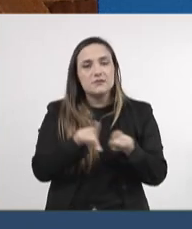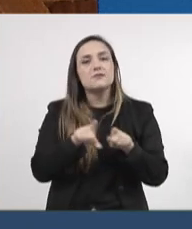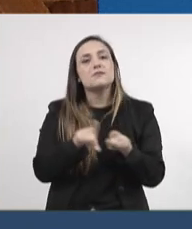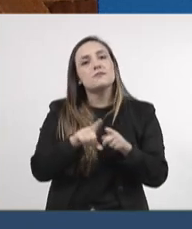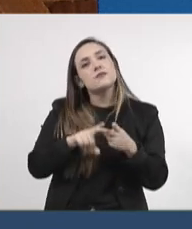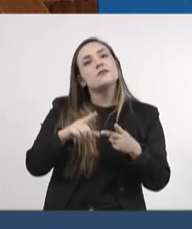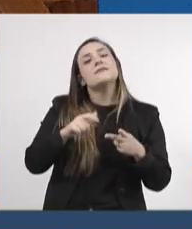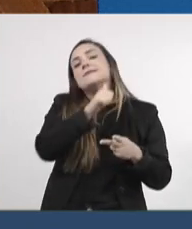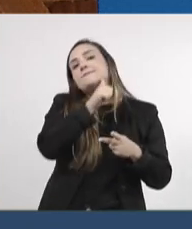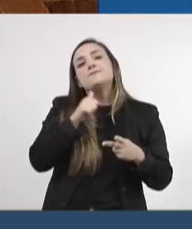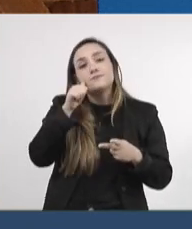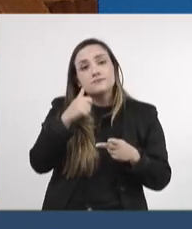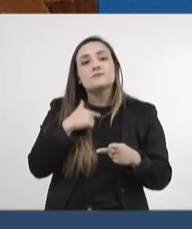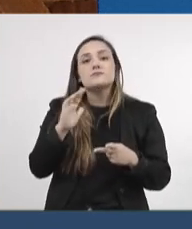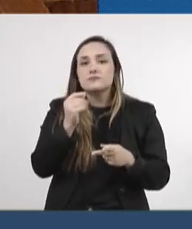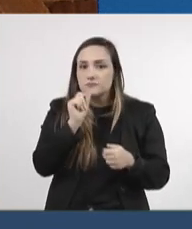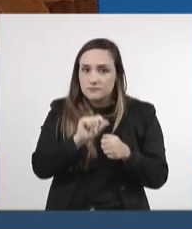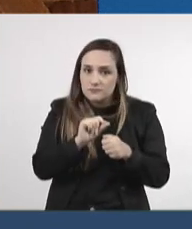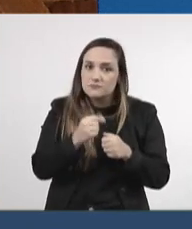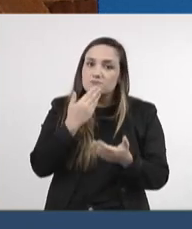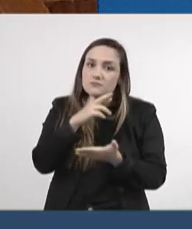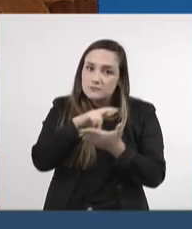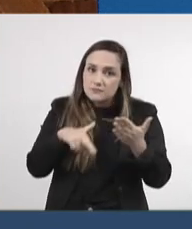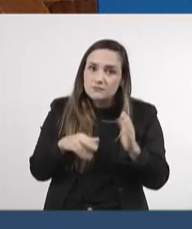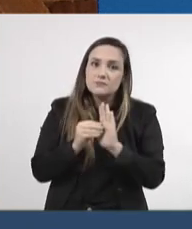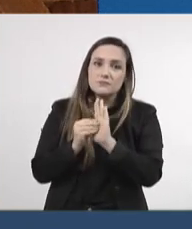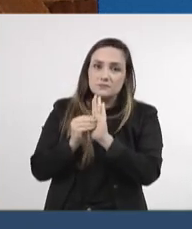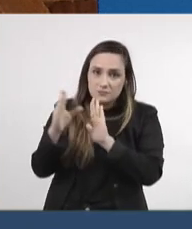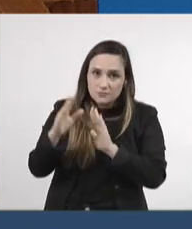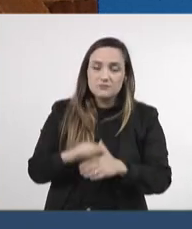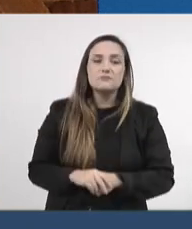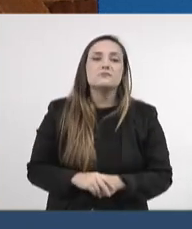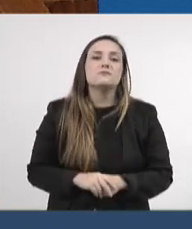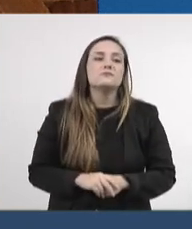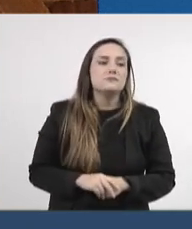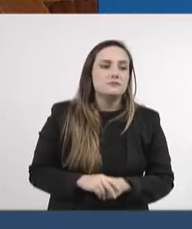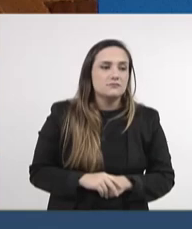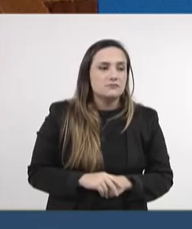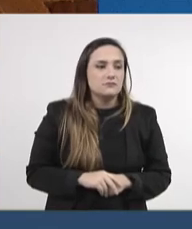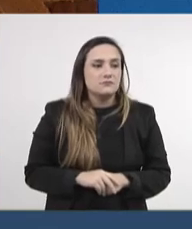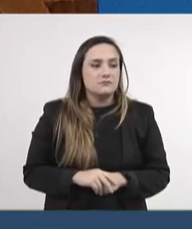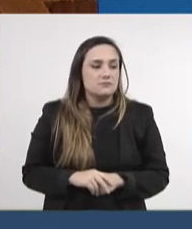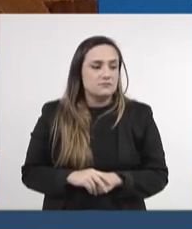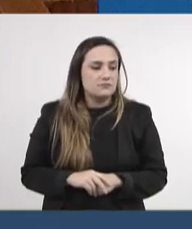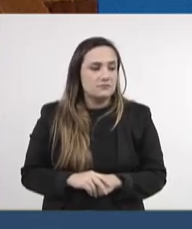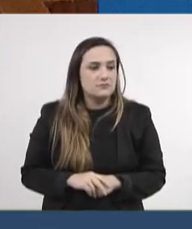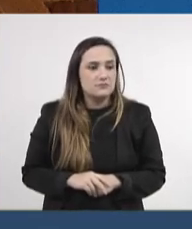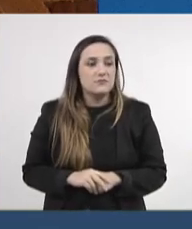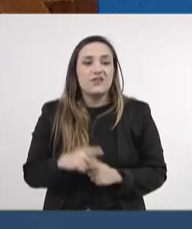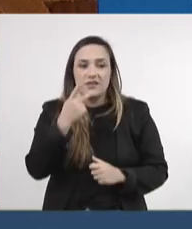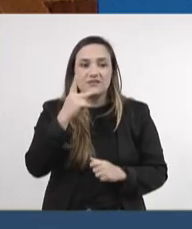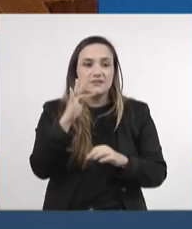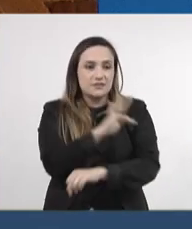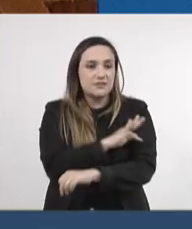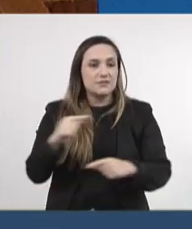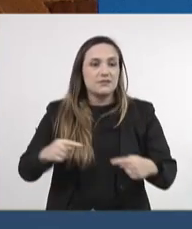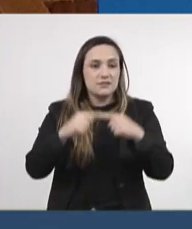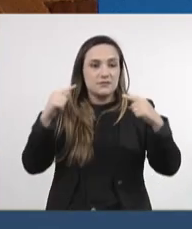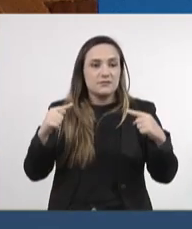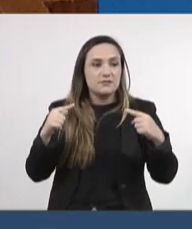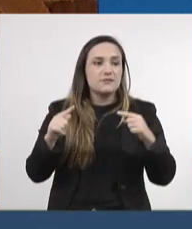ao governador Eduardo Hiddle, uma indicação, na verdade, para a técnica ficar perfeita e